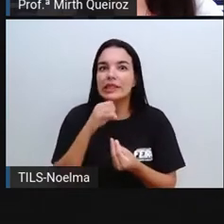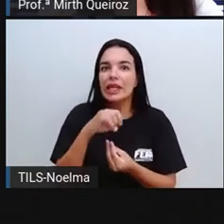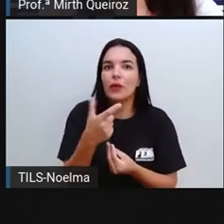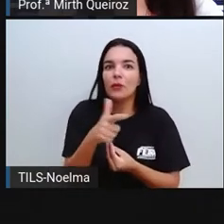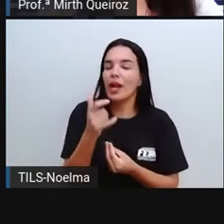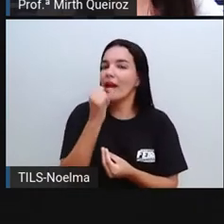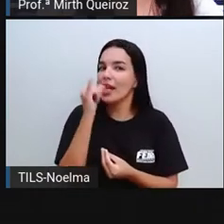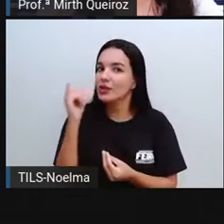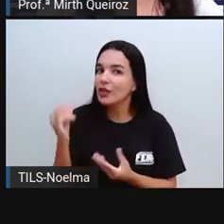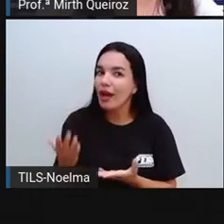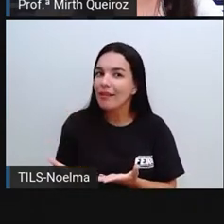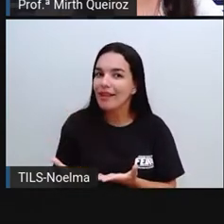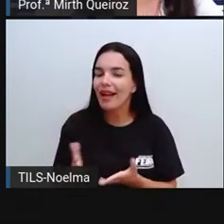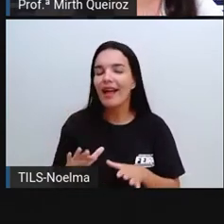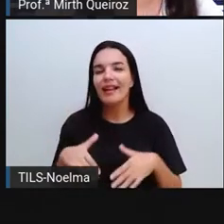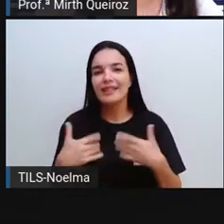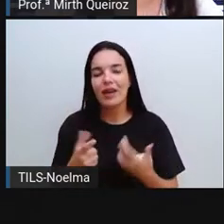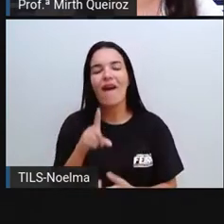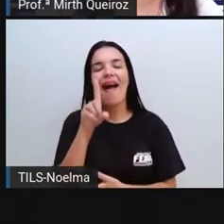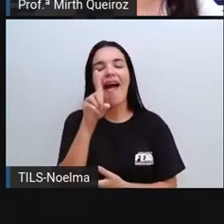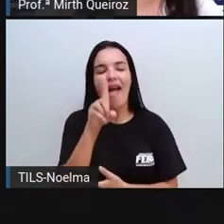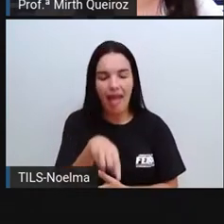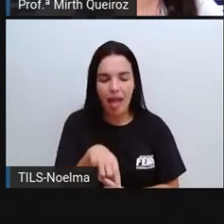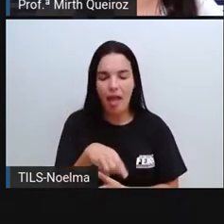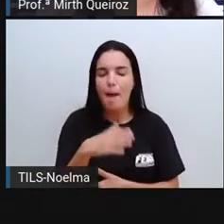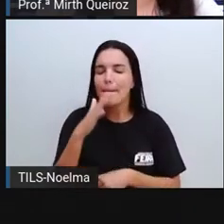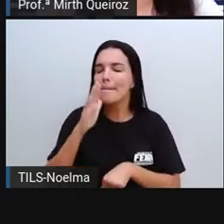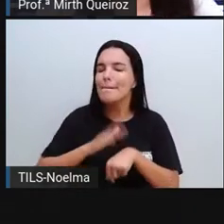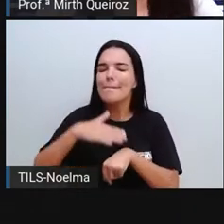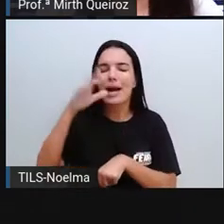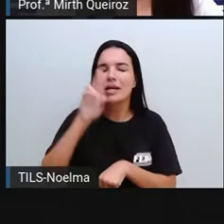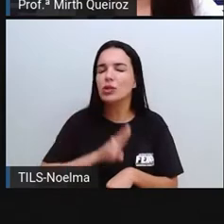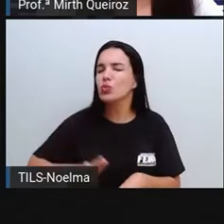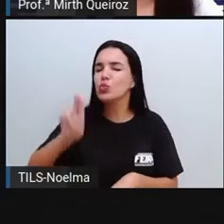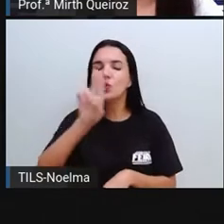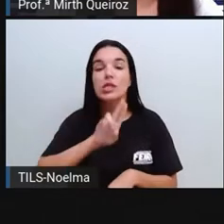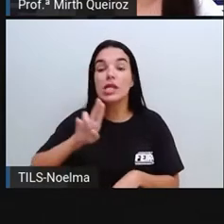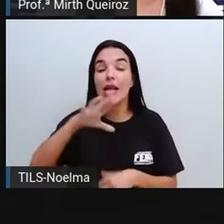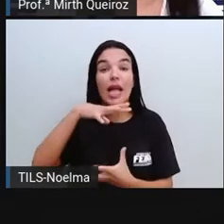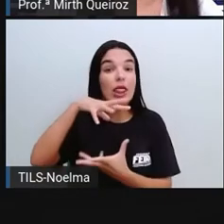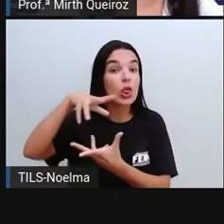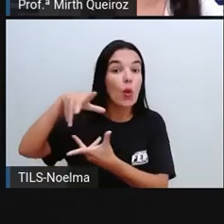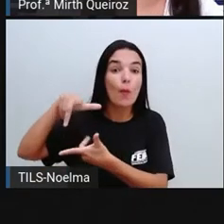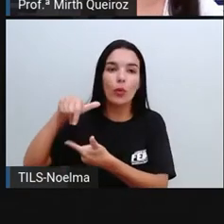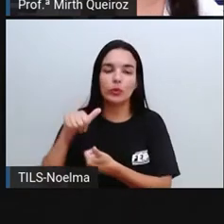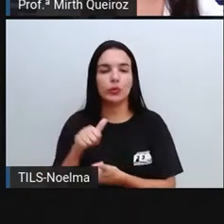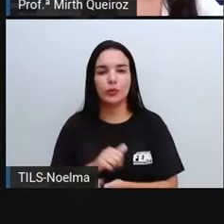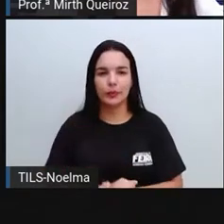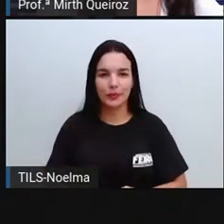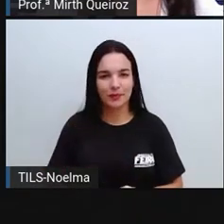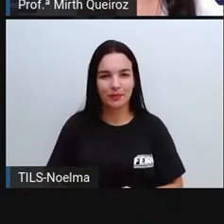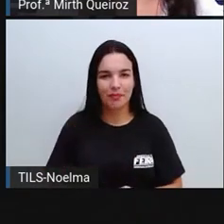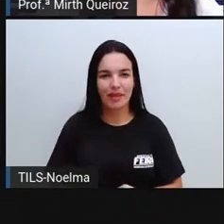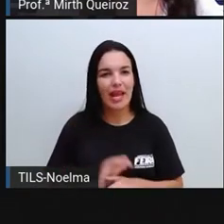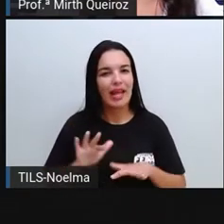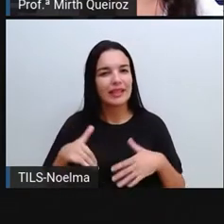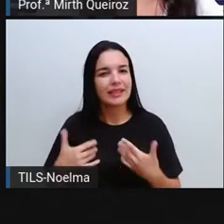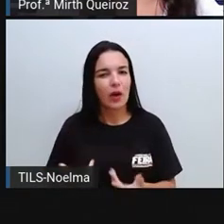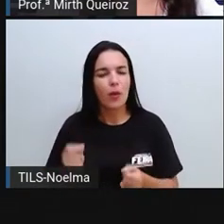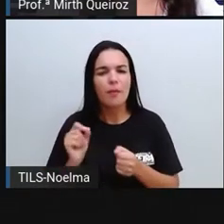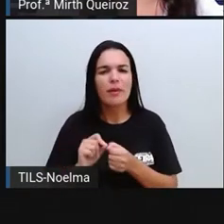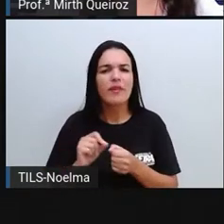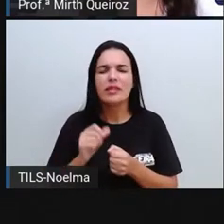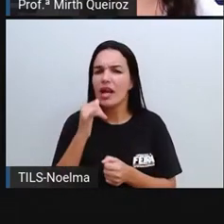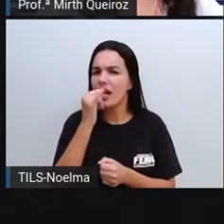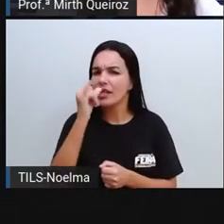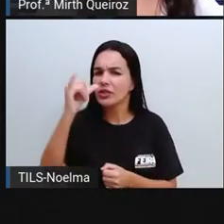elétrica? Então, ela é uma das formas de energia mais utilizada no mundo. E para a geração de